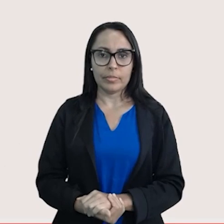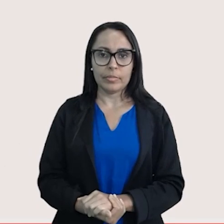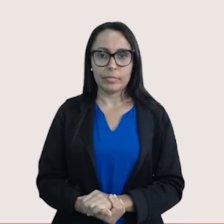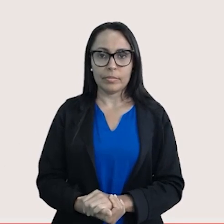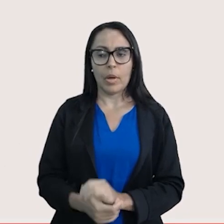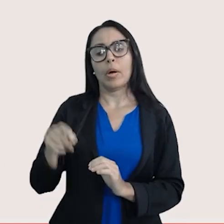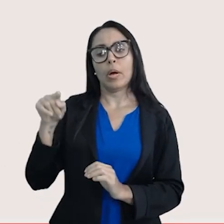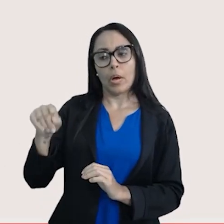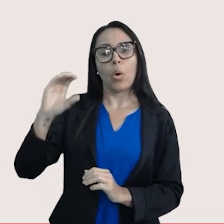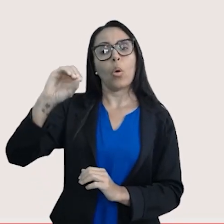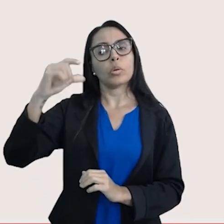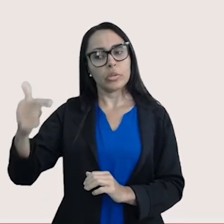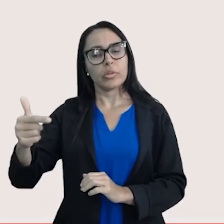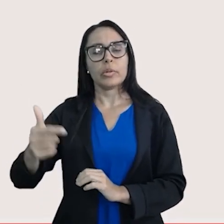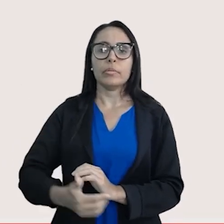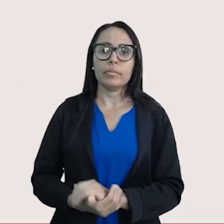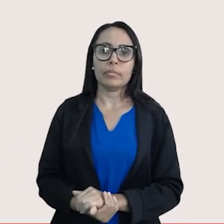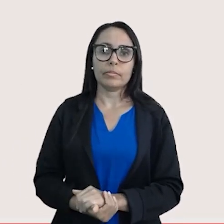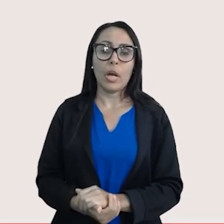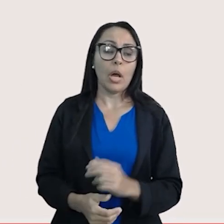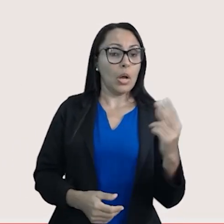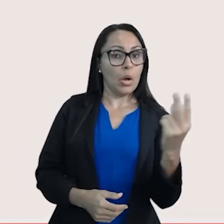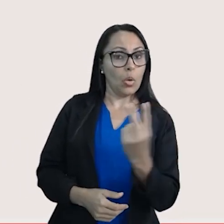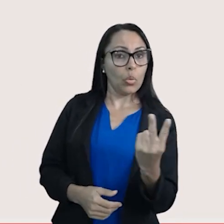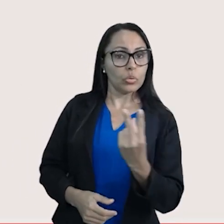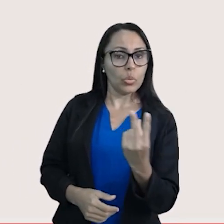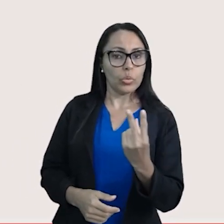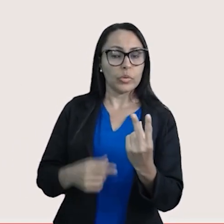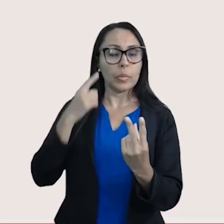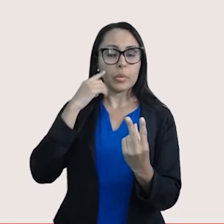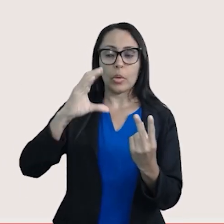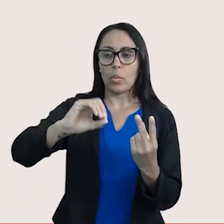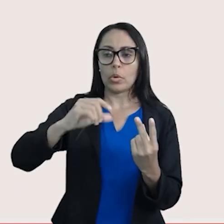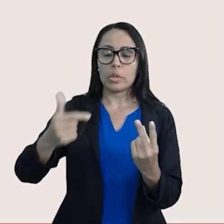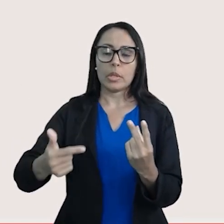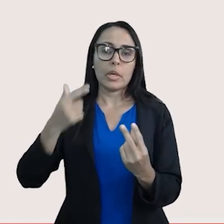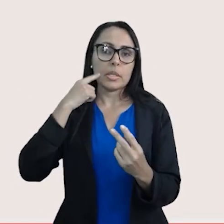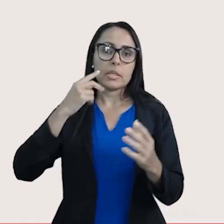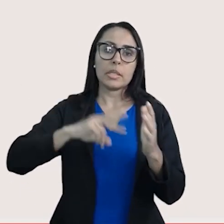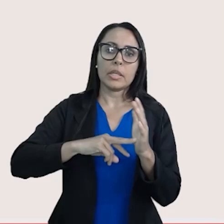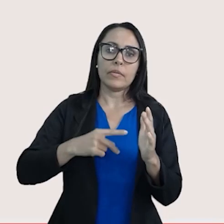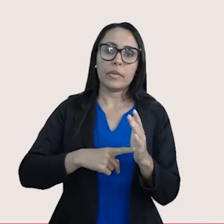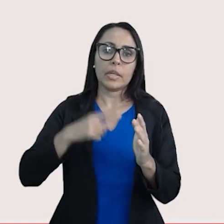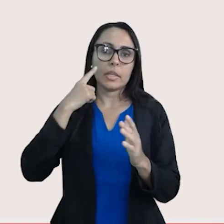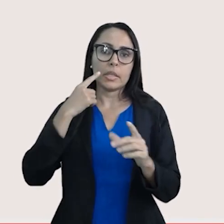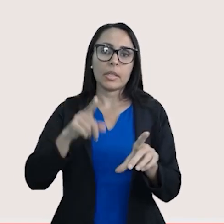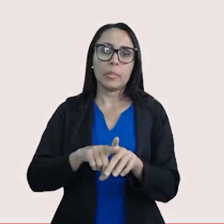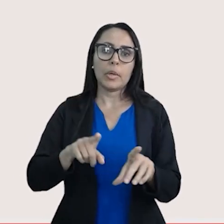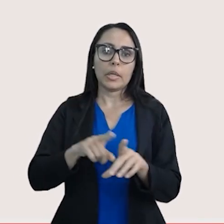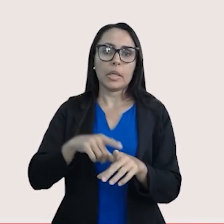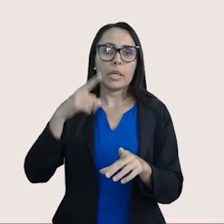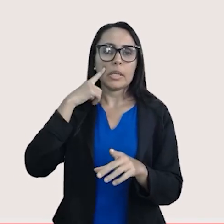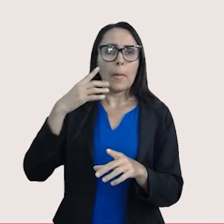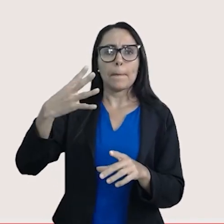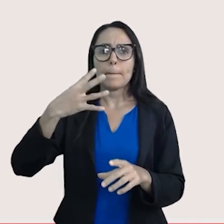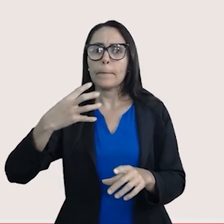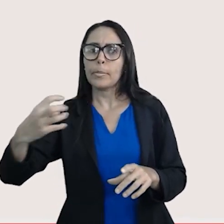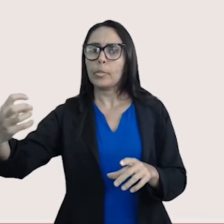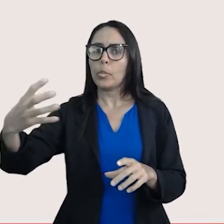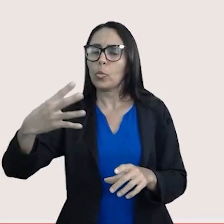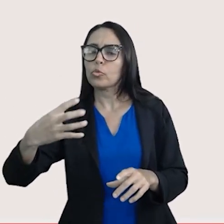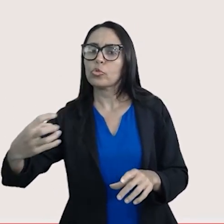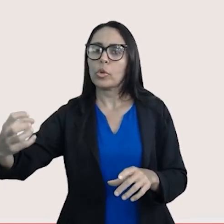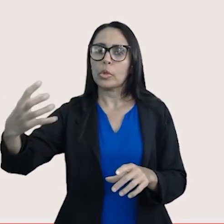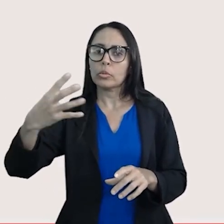Oxigênio. Aponta pra ele. Os dois vão apontar pro oxigênio. Significa dizer que o oxigênio está puxando a densidade